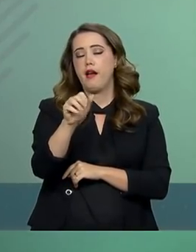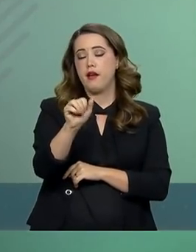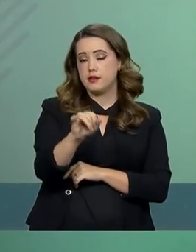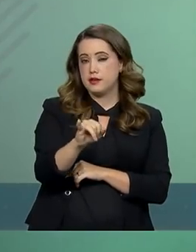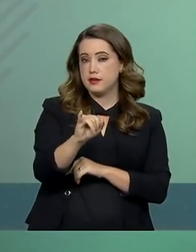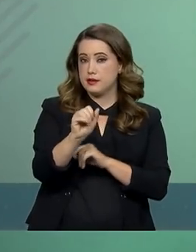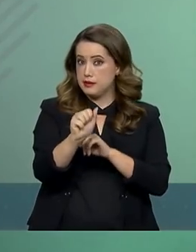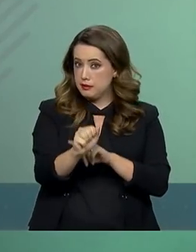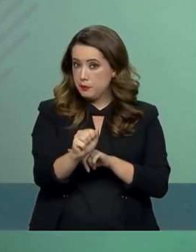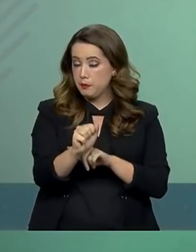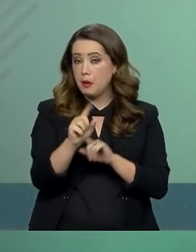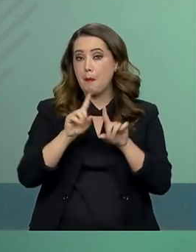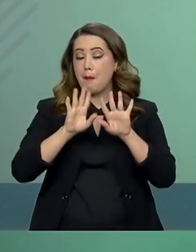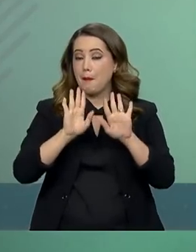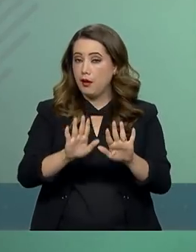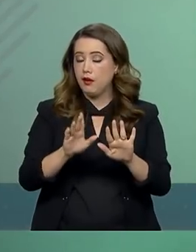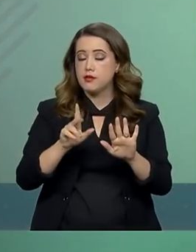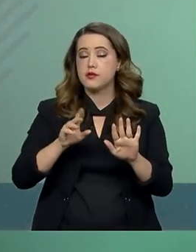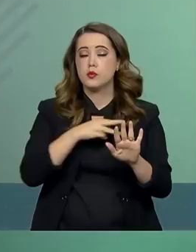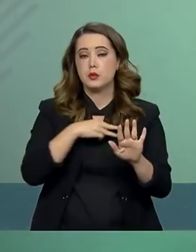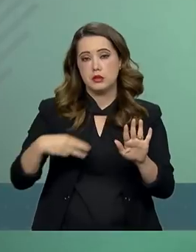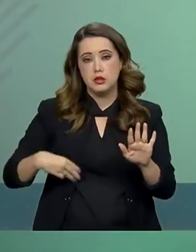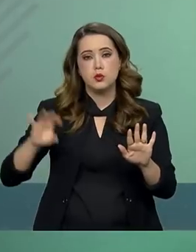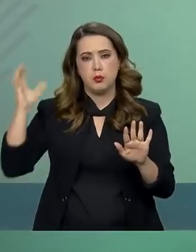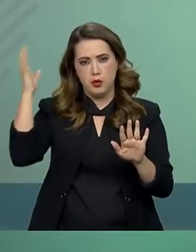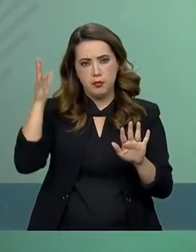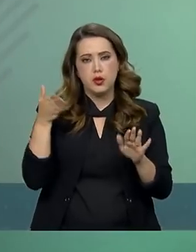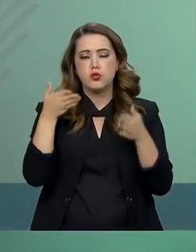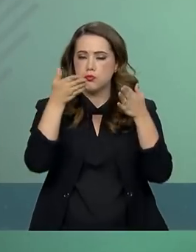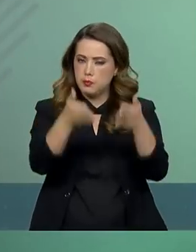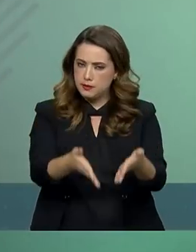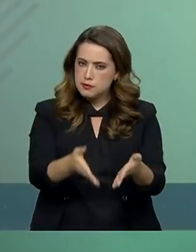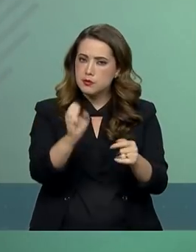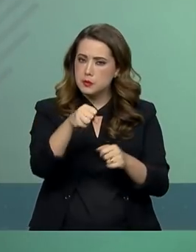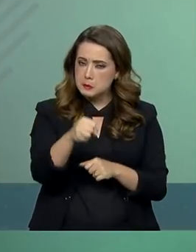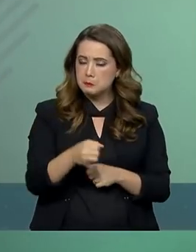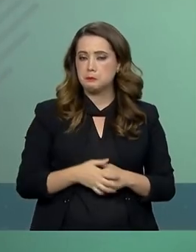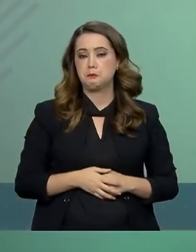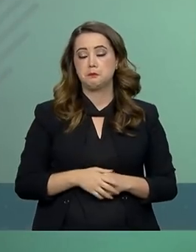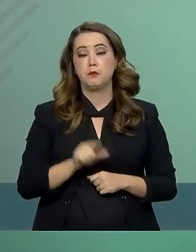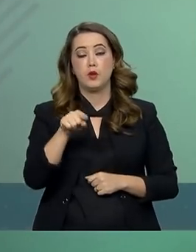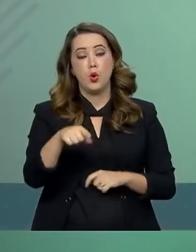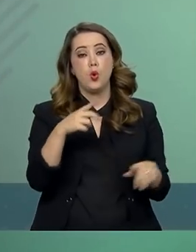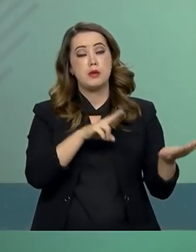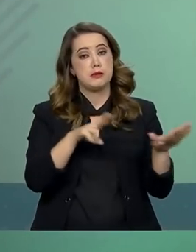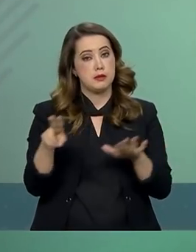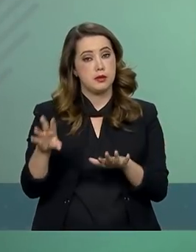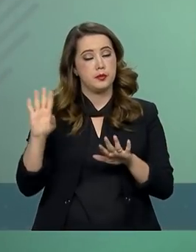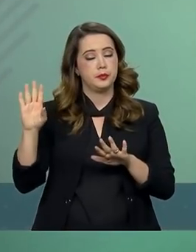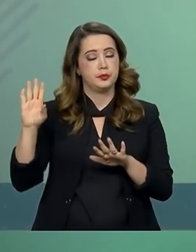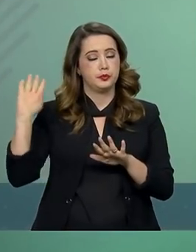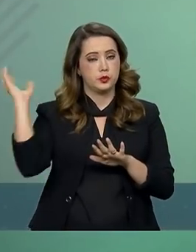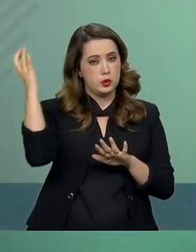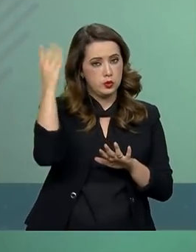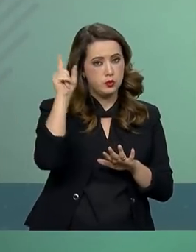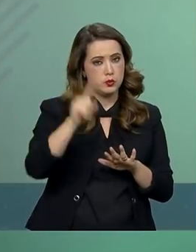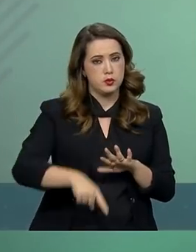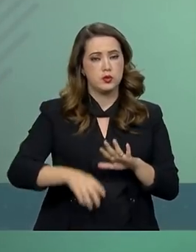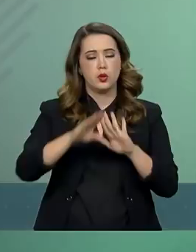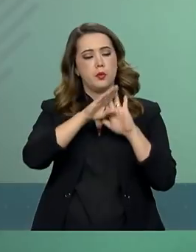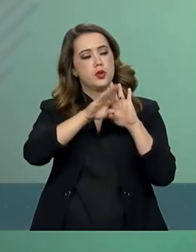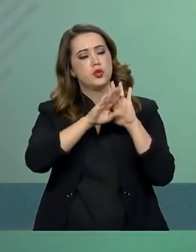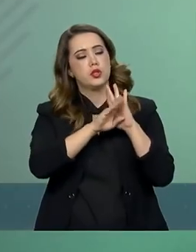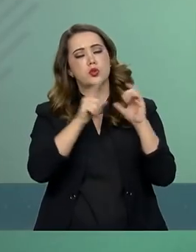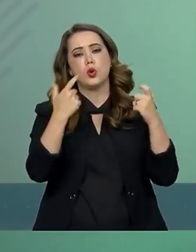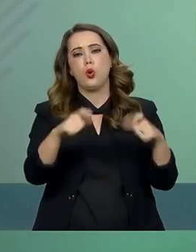lá estará presente. A atividade refere-se ao projeto para recuperar áreas